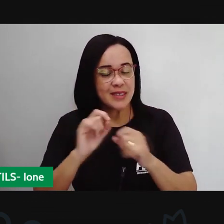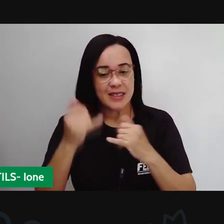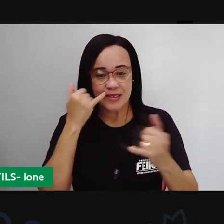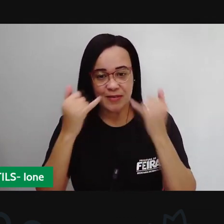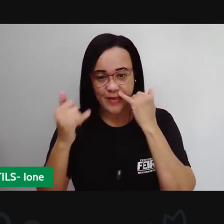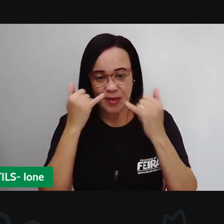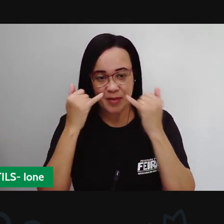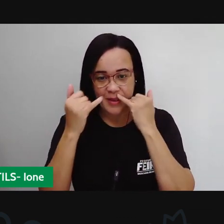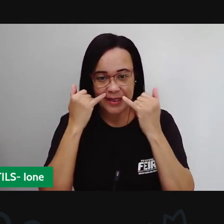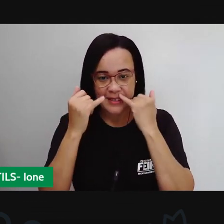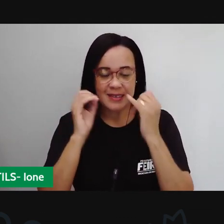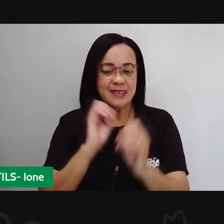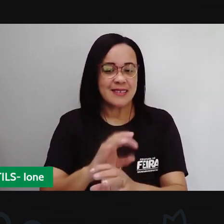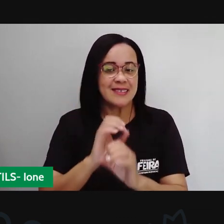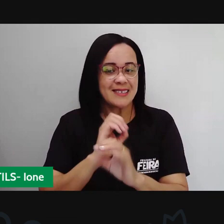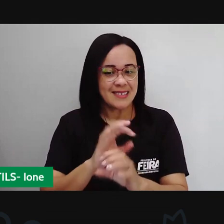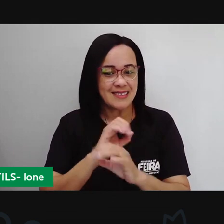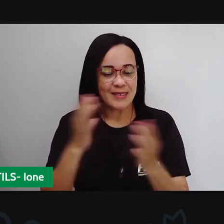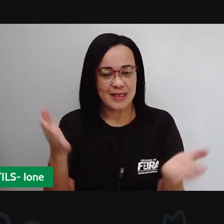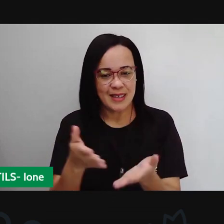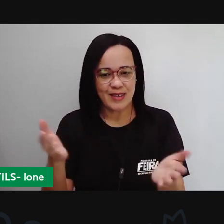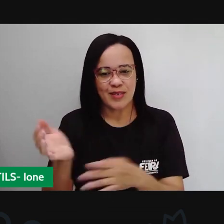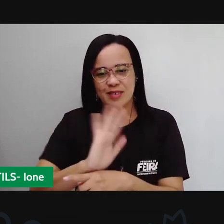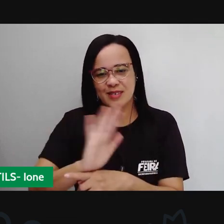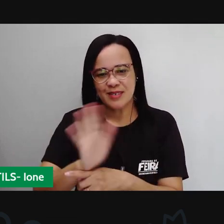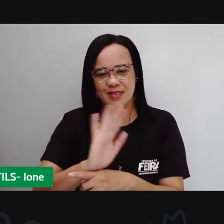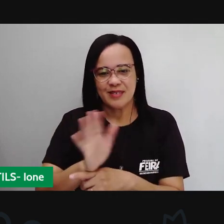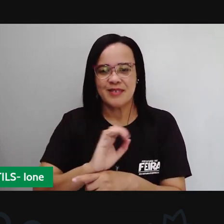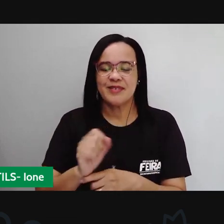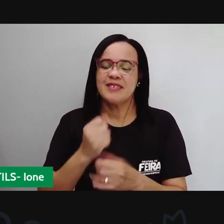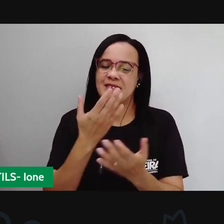videoaula. Vamos lá saber sobre o que estudaremos hoje?